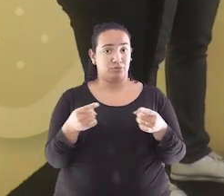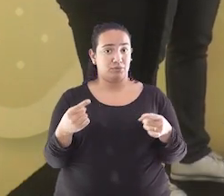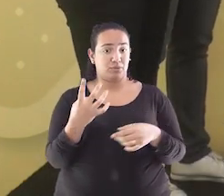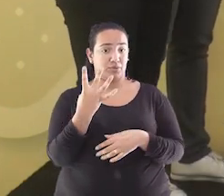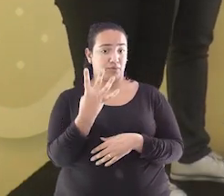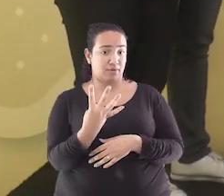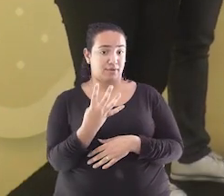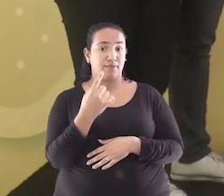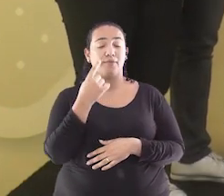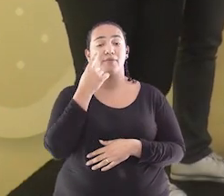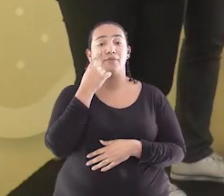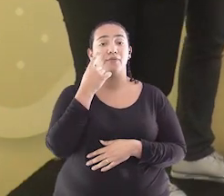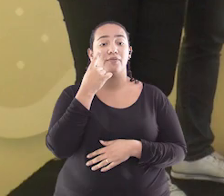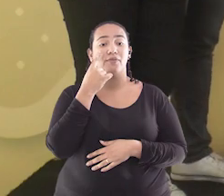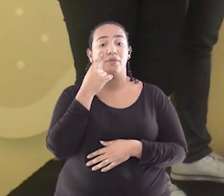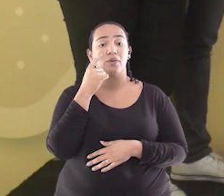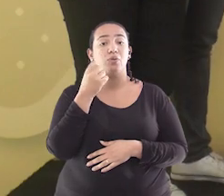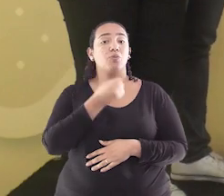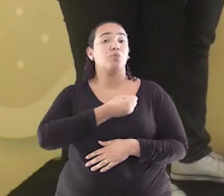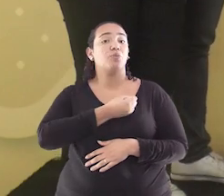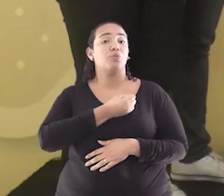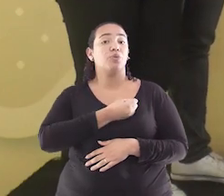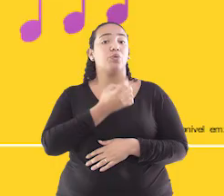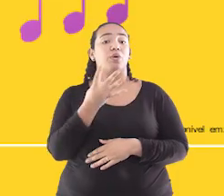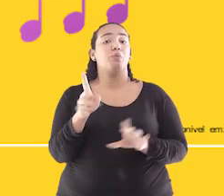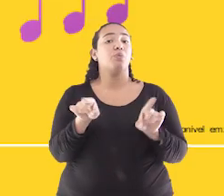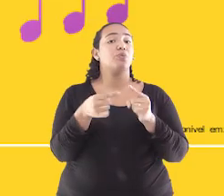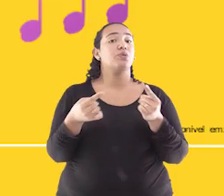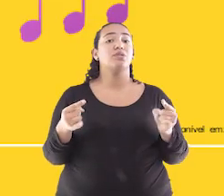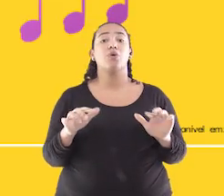Vamos ver qual que a música de número 4, Fabrício.